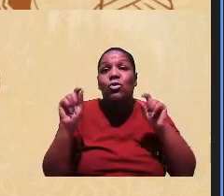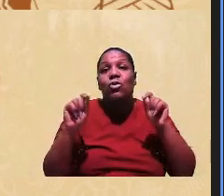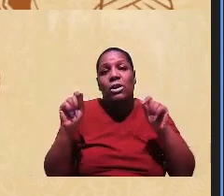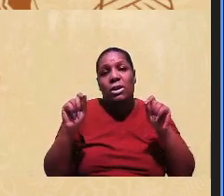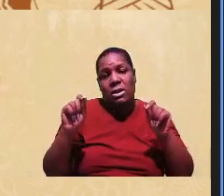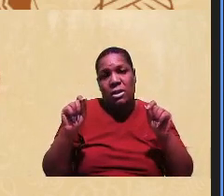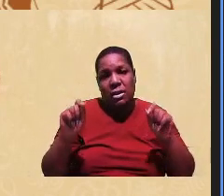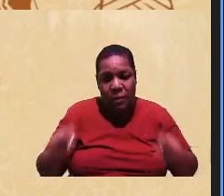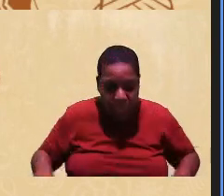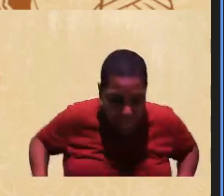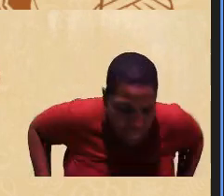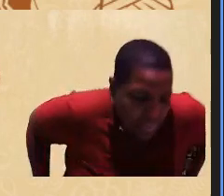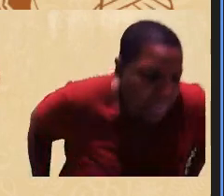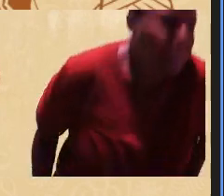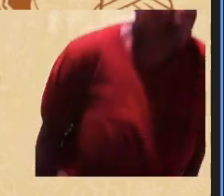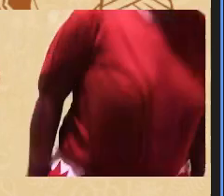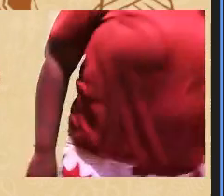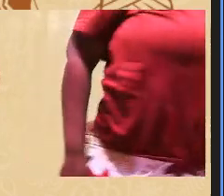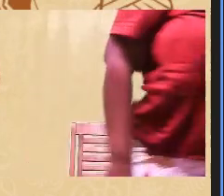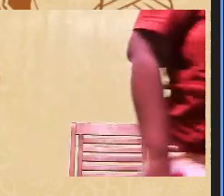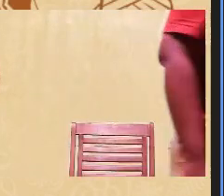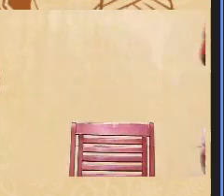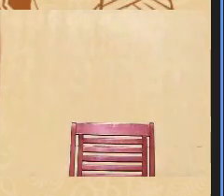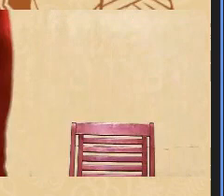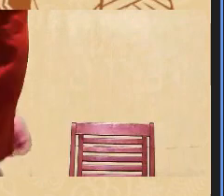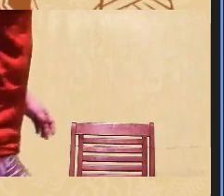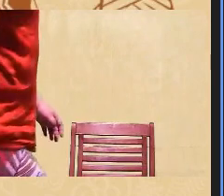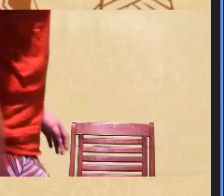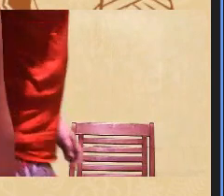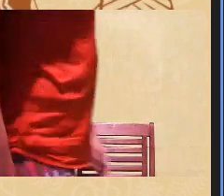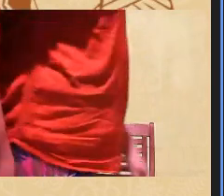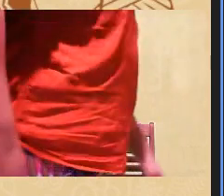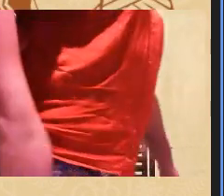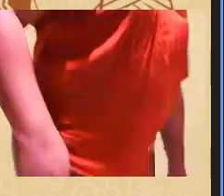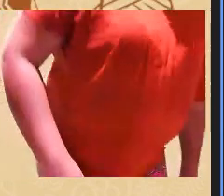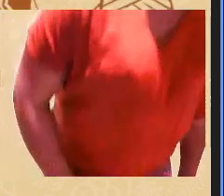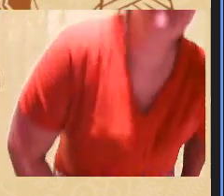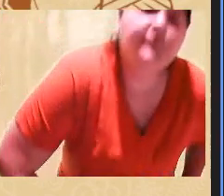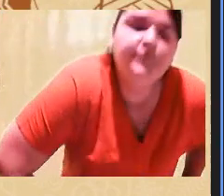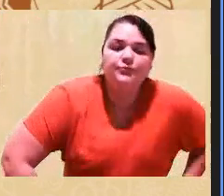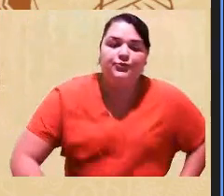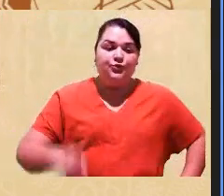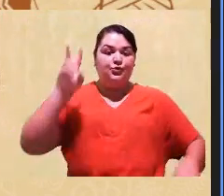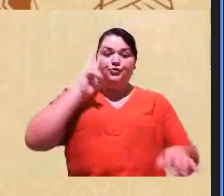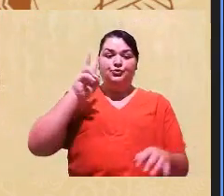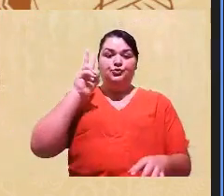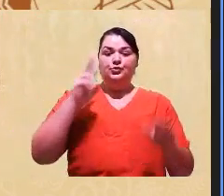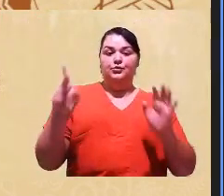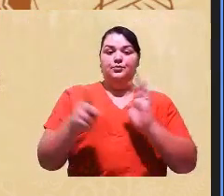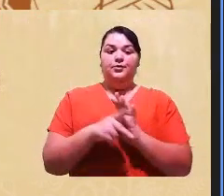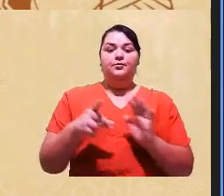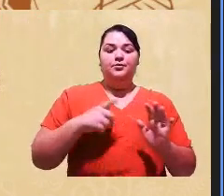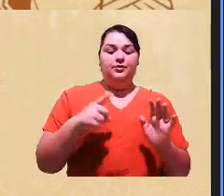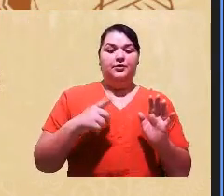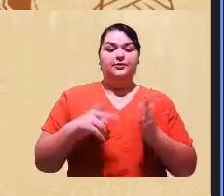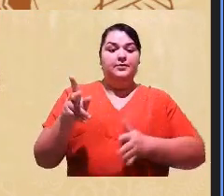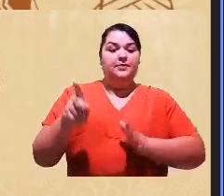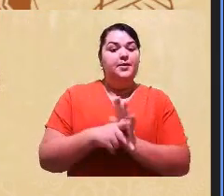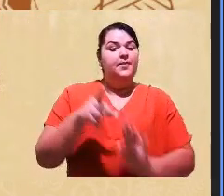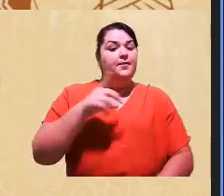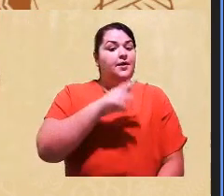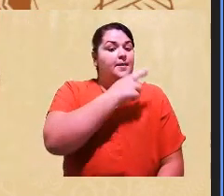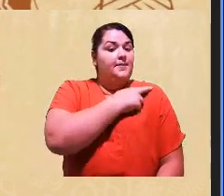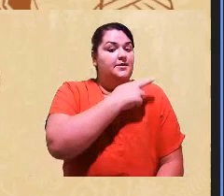para o grupo branco no Brasil que historicamente tem seus representantes